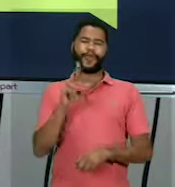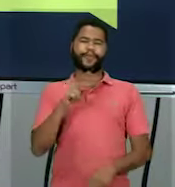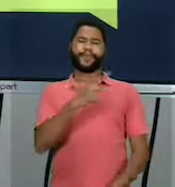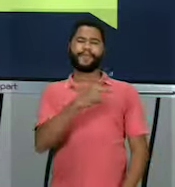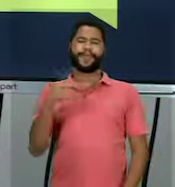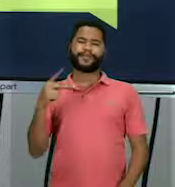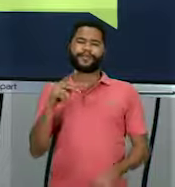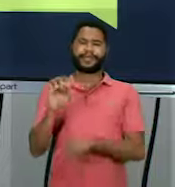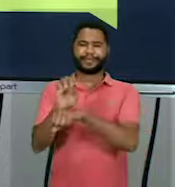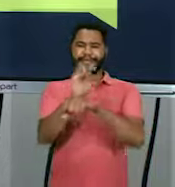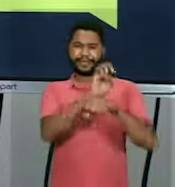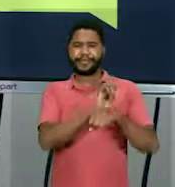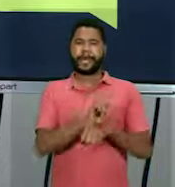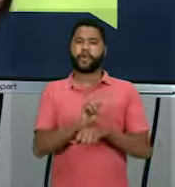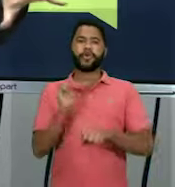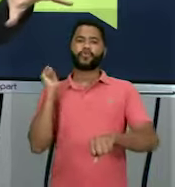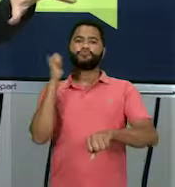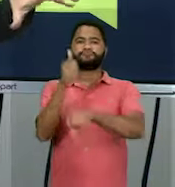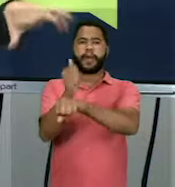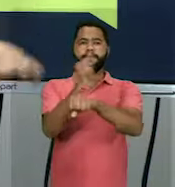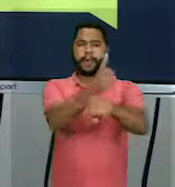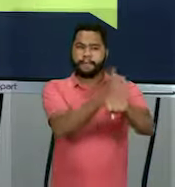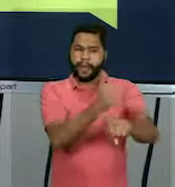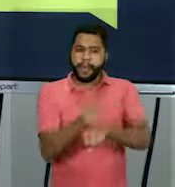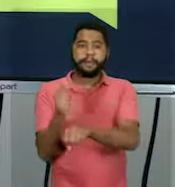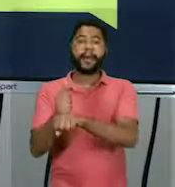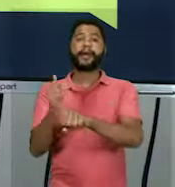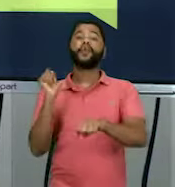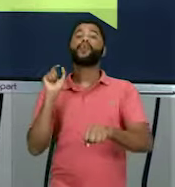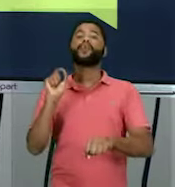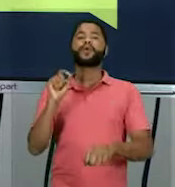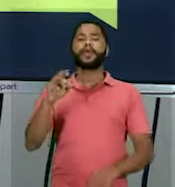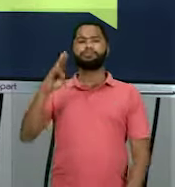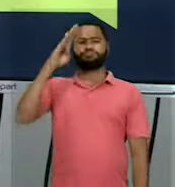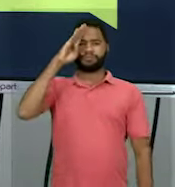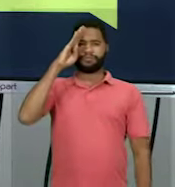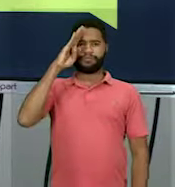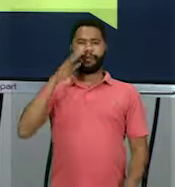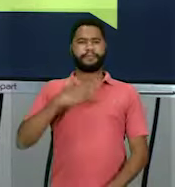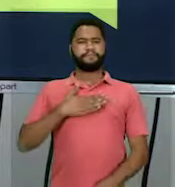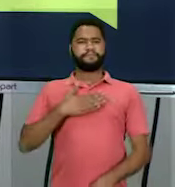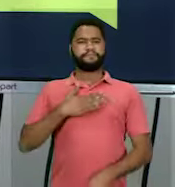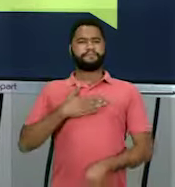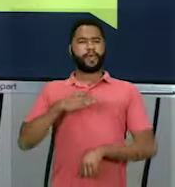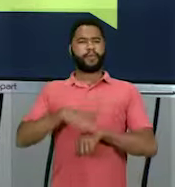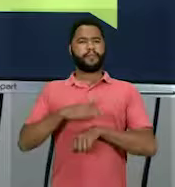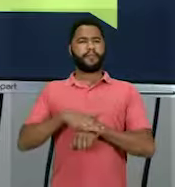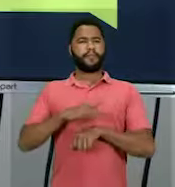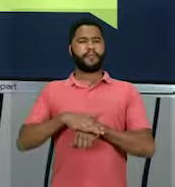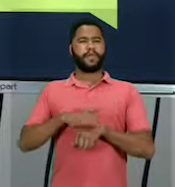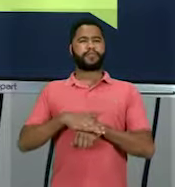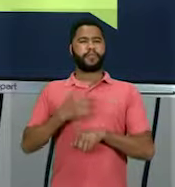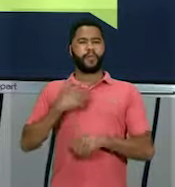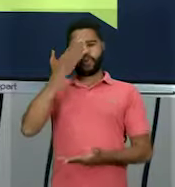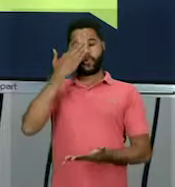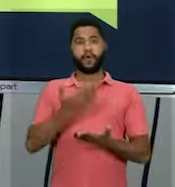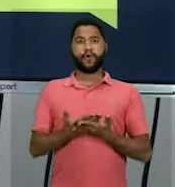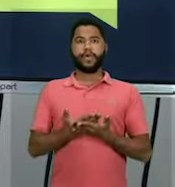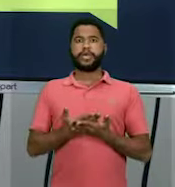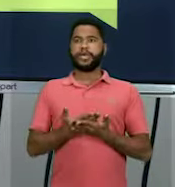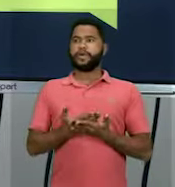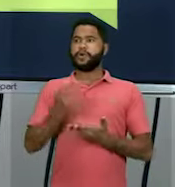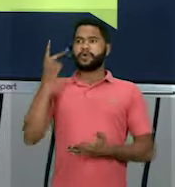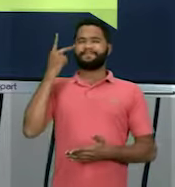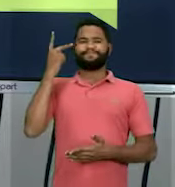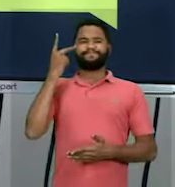por militares. Então, ele vai tirar os carinhas dali e vai colocar gente dele. Isso vai mexer, inclusive, com os paulistas,